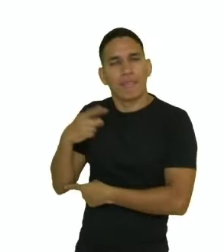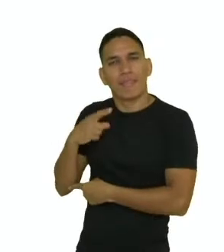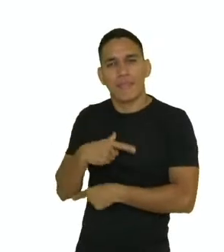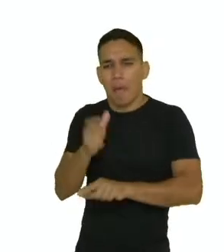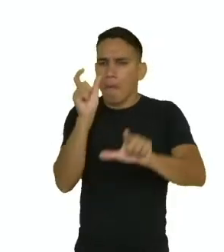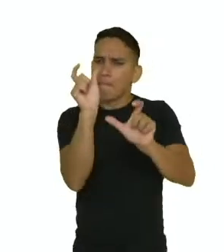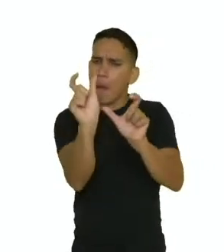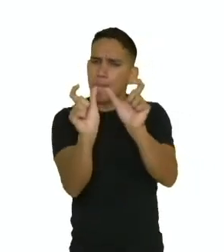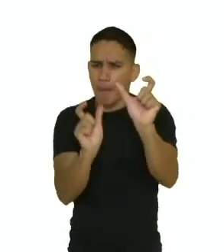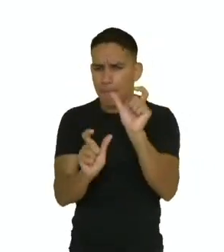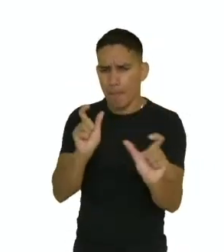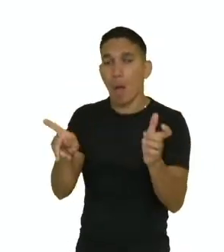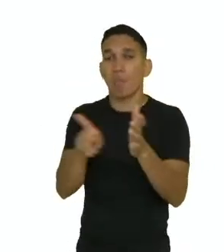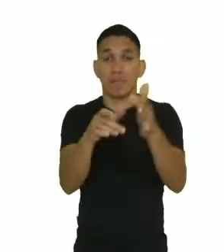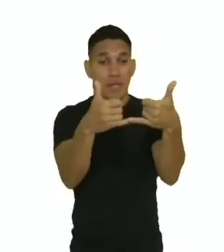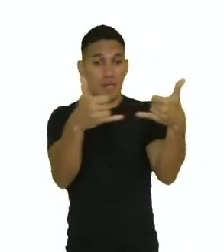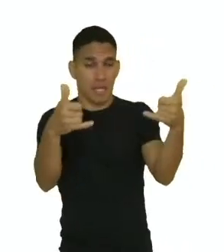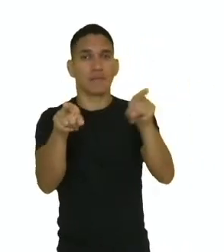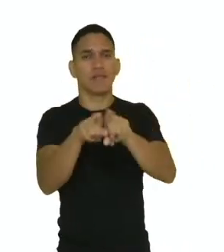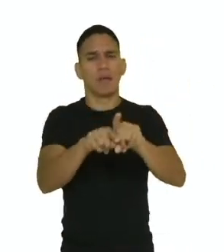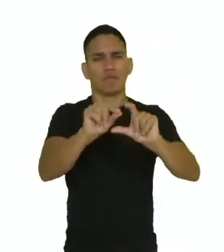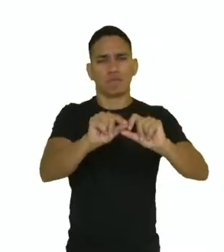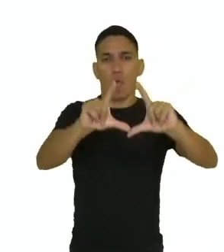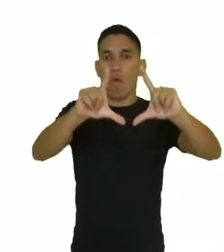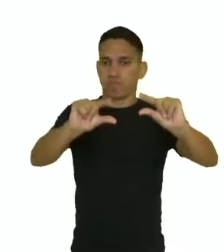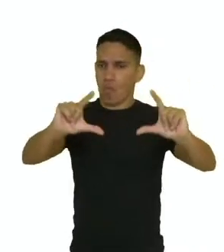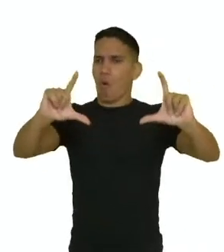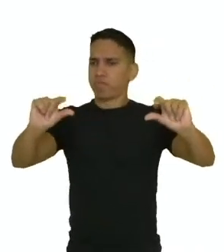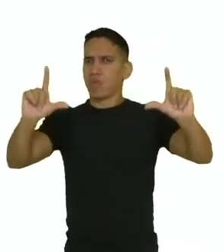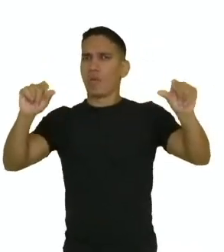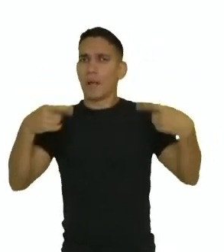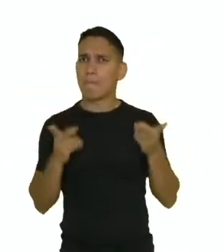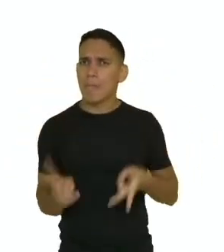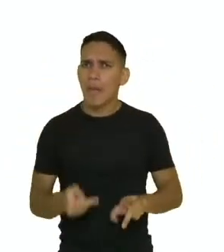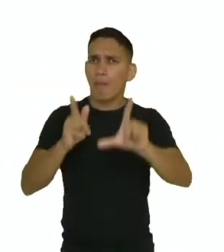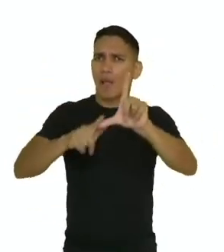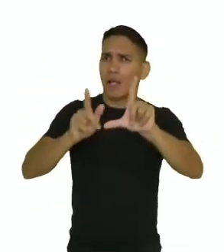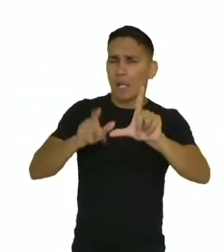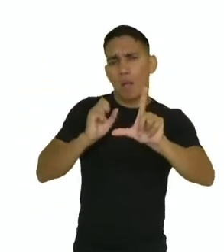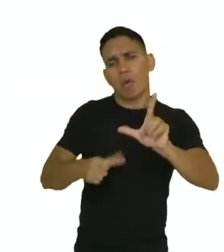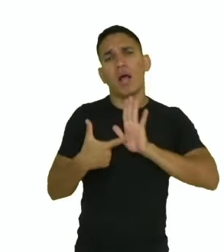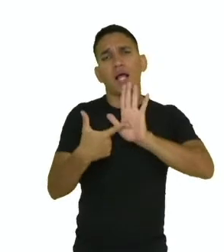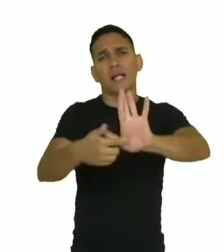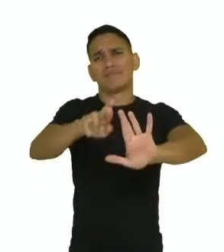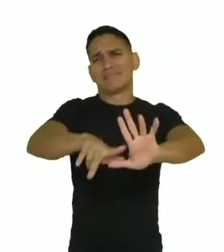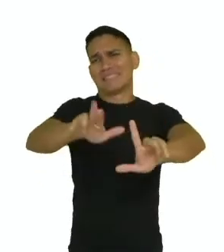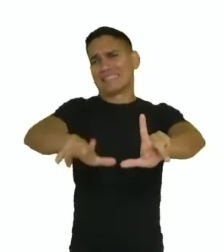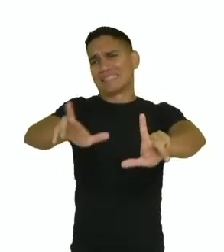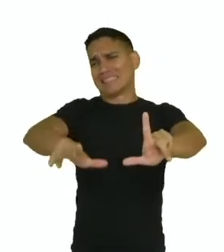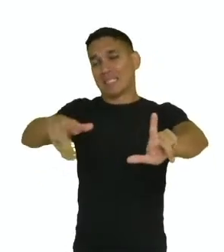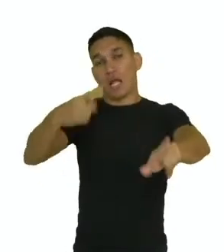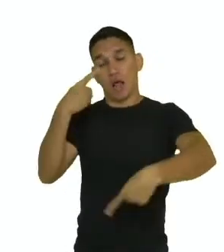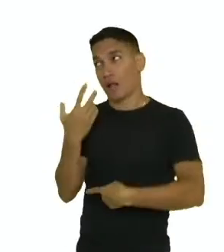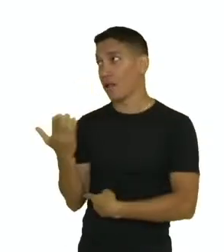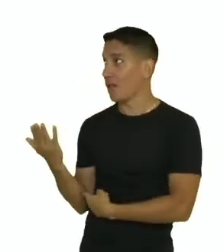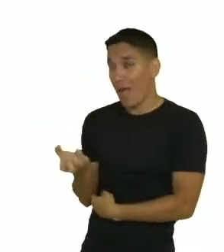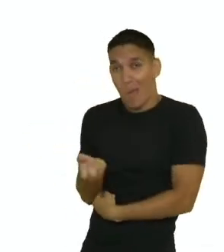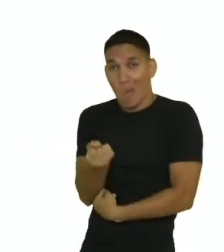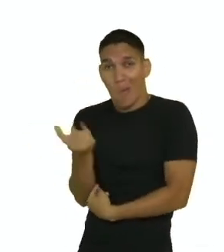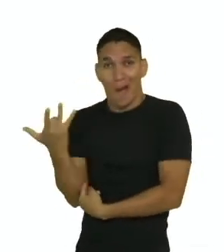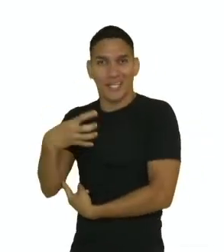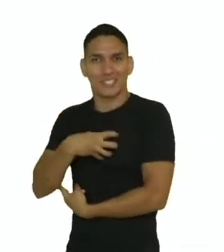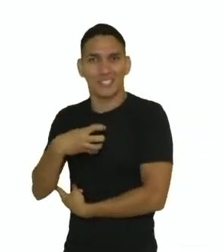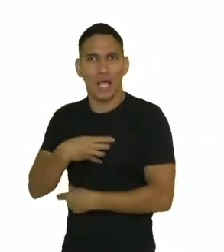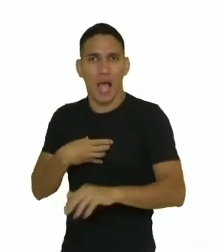são compostas por linhas e tamanhos diversos. Uma mesma letra pode se apresentar de maneiras diferentes. Veja de quantas formas